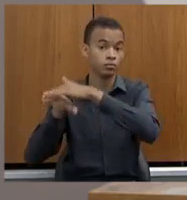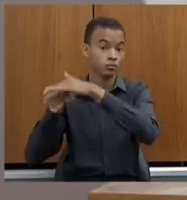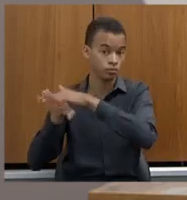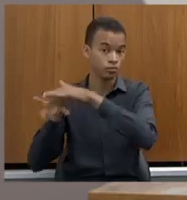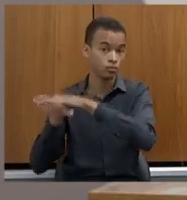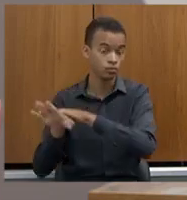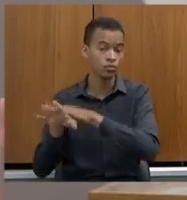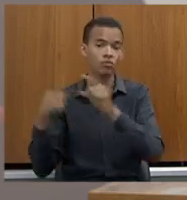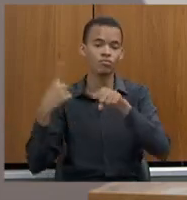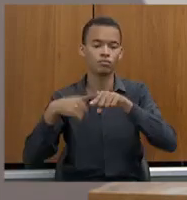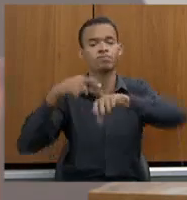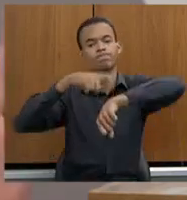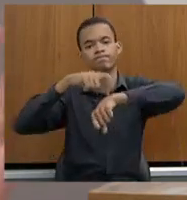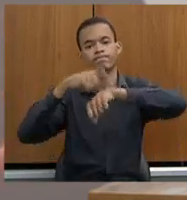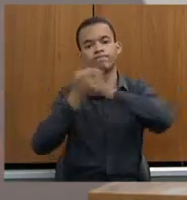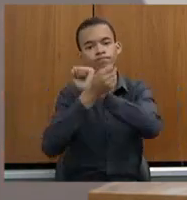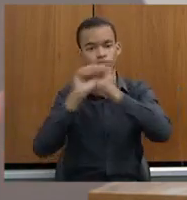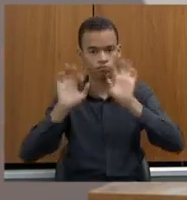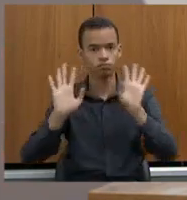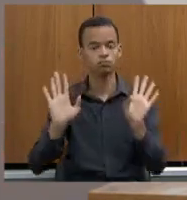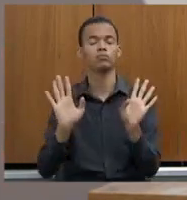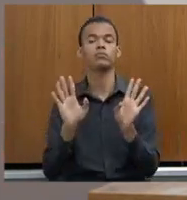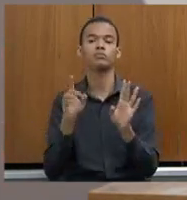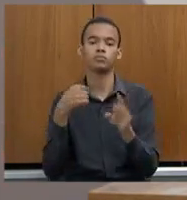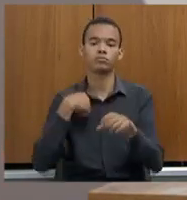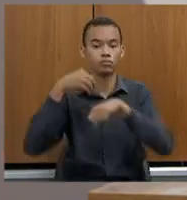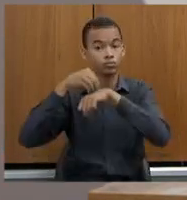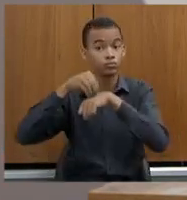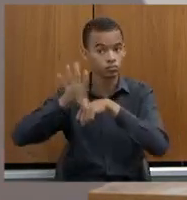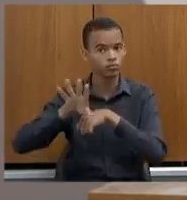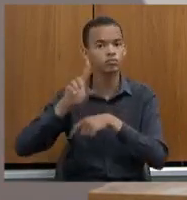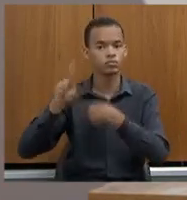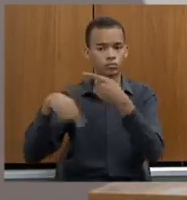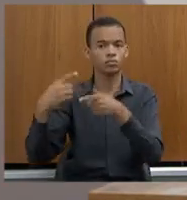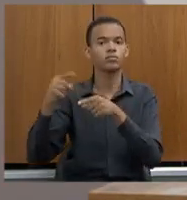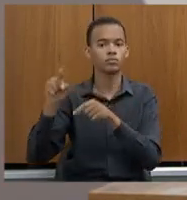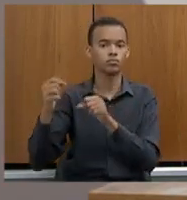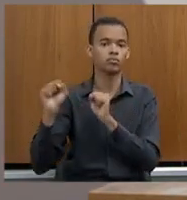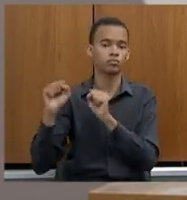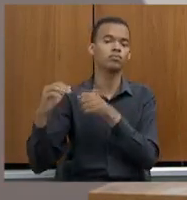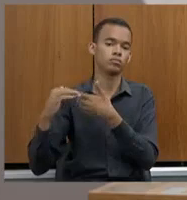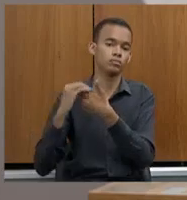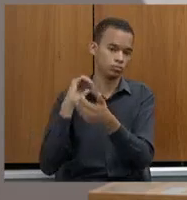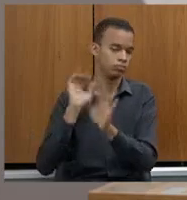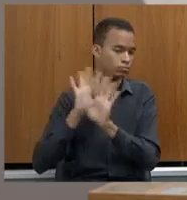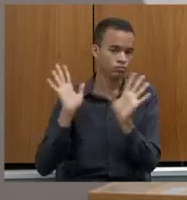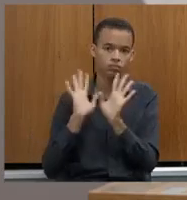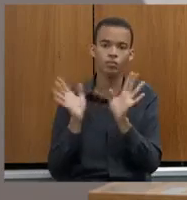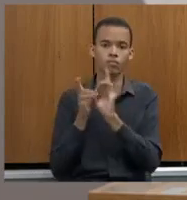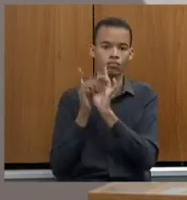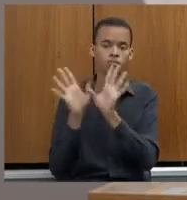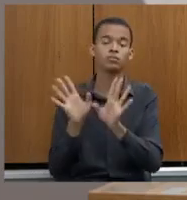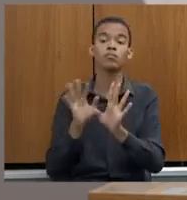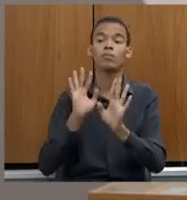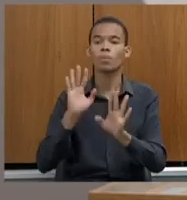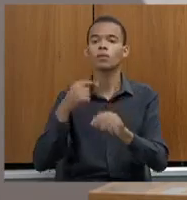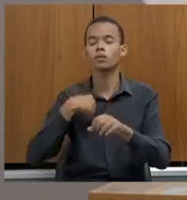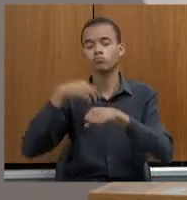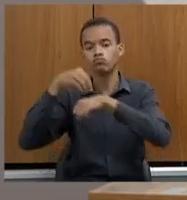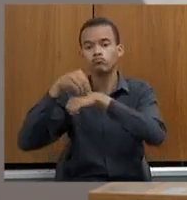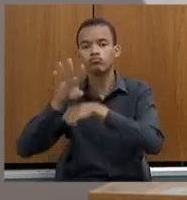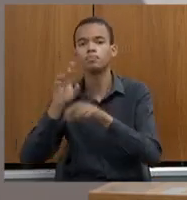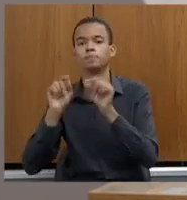prazo mais, estou só colocando, depois você me corrige. Pois é, qual que a solução que eu dei na